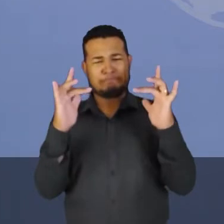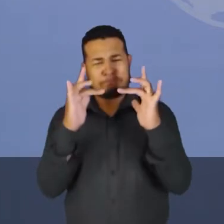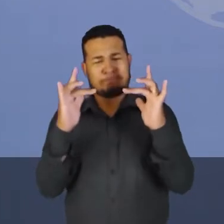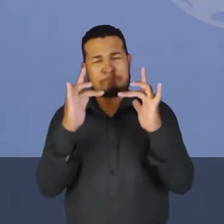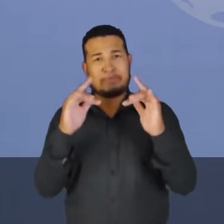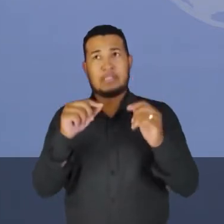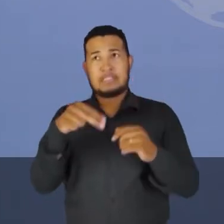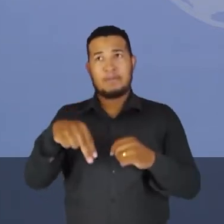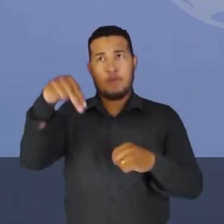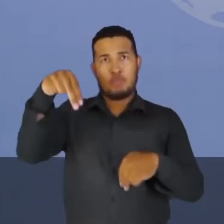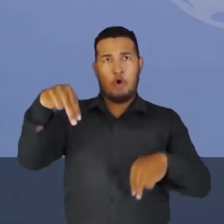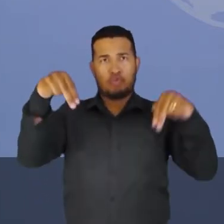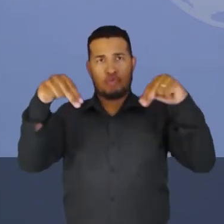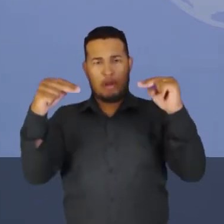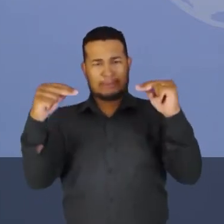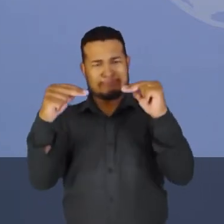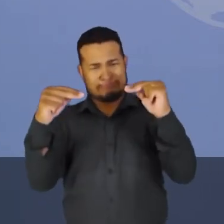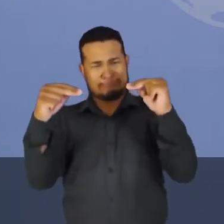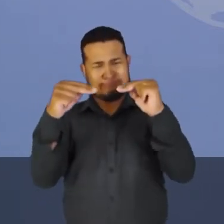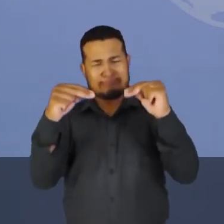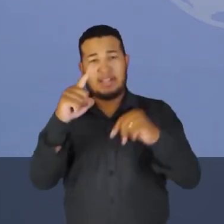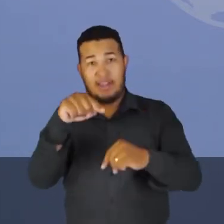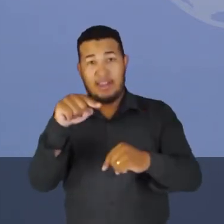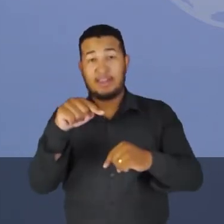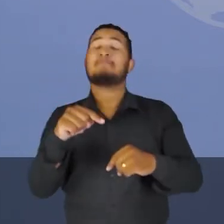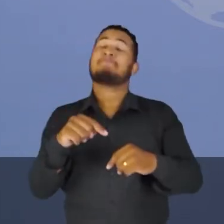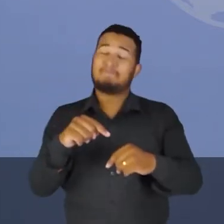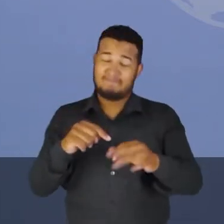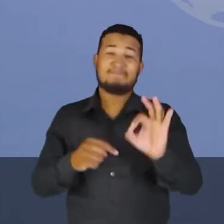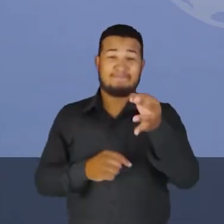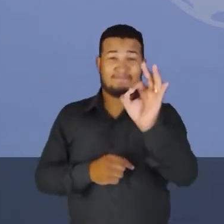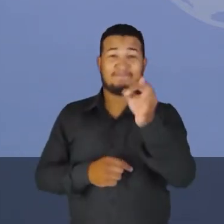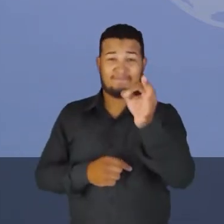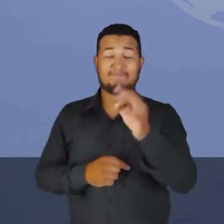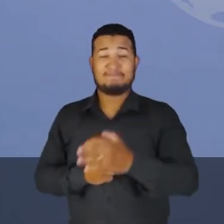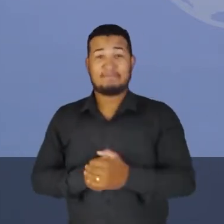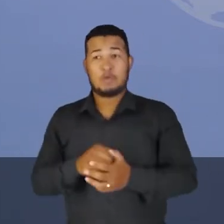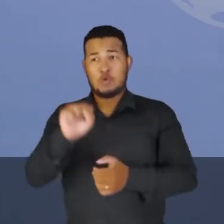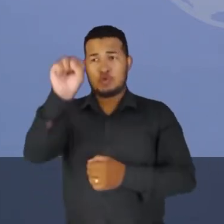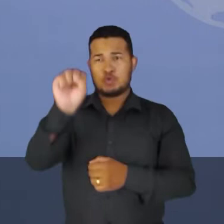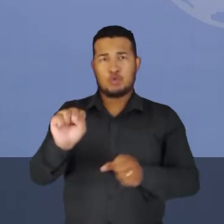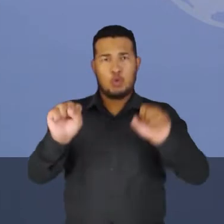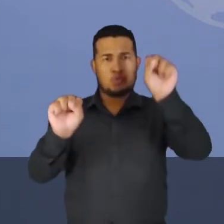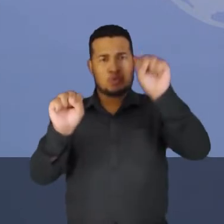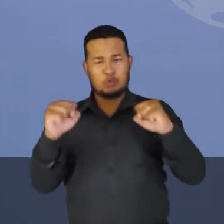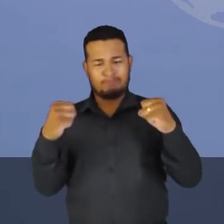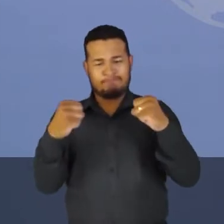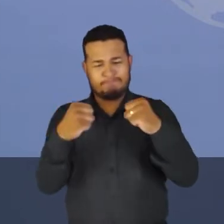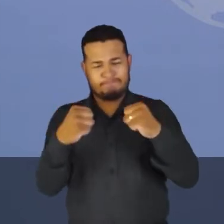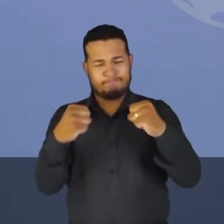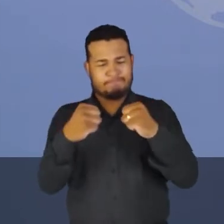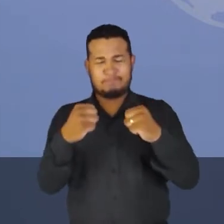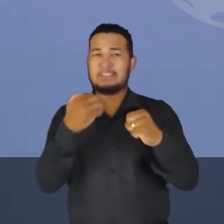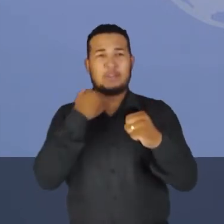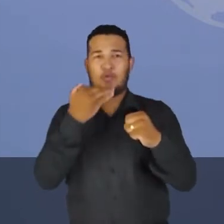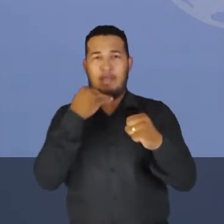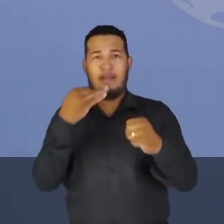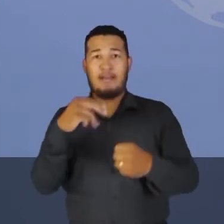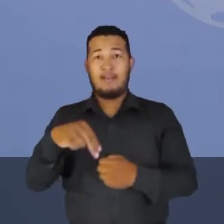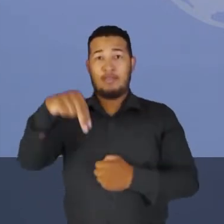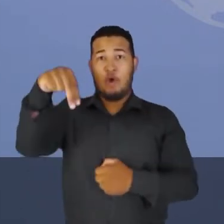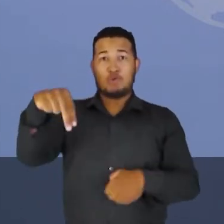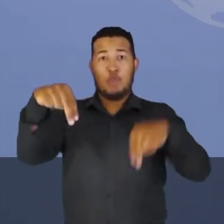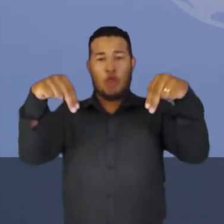norte com norte é repulsão? É isso que eu estou dizendo para você, querido. É justamente sul com sul, repulsão. Norte com norte,